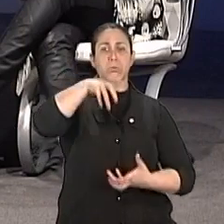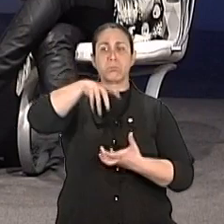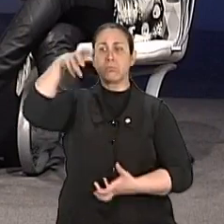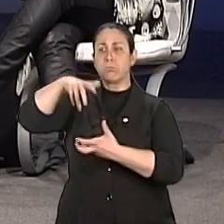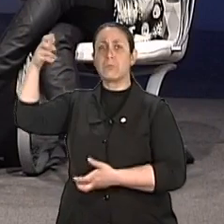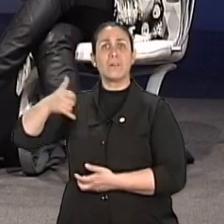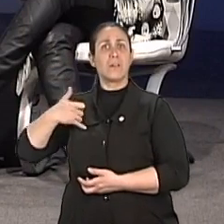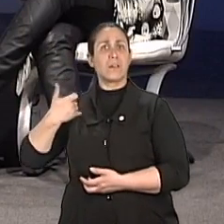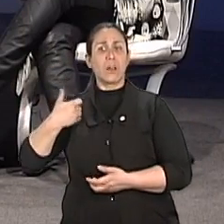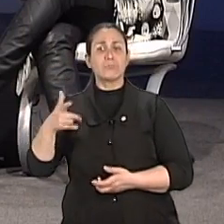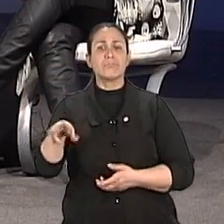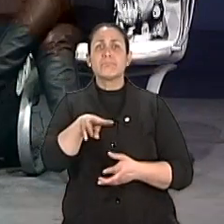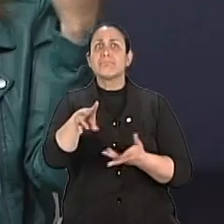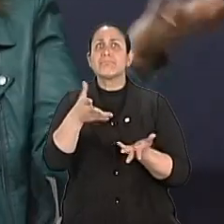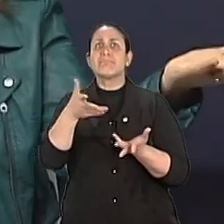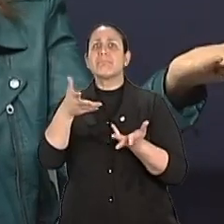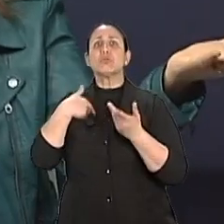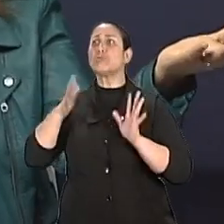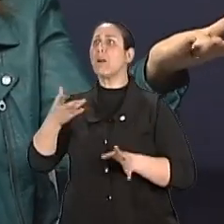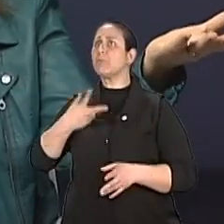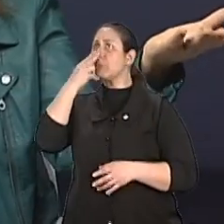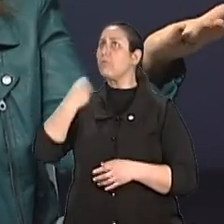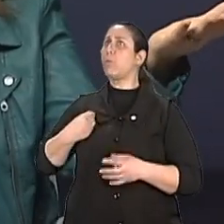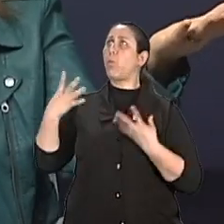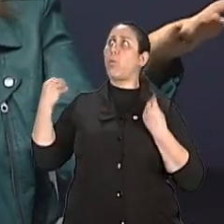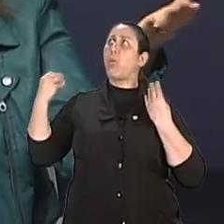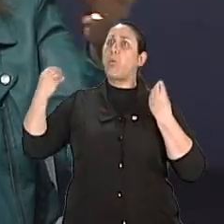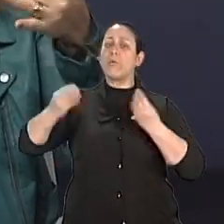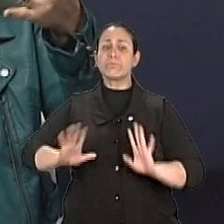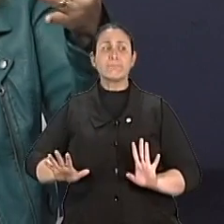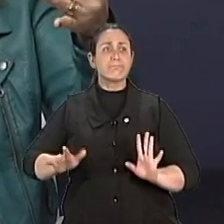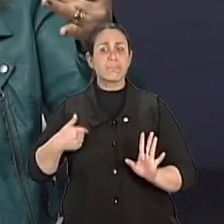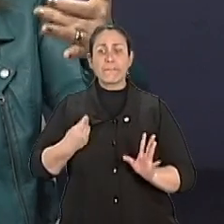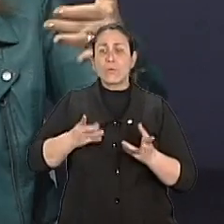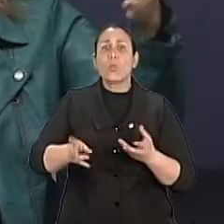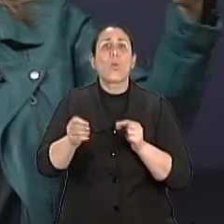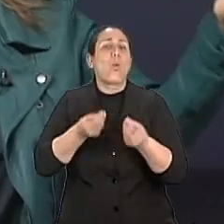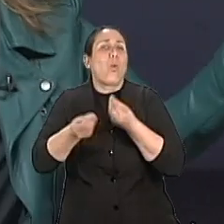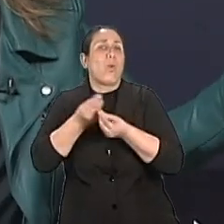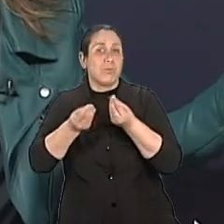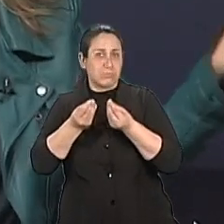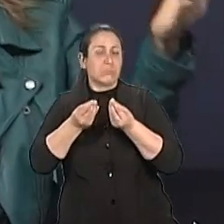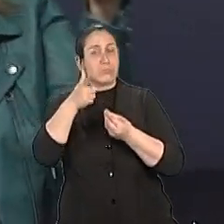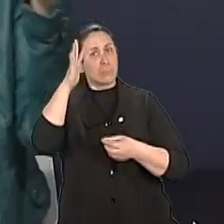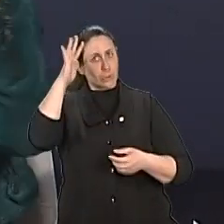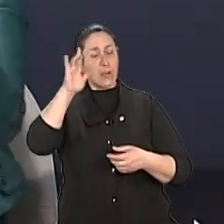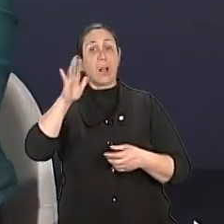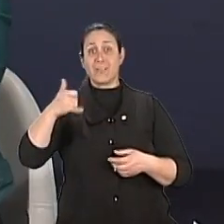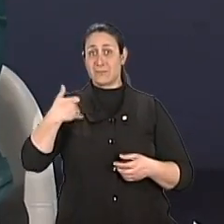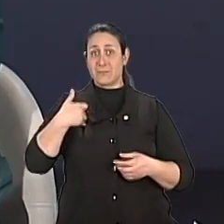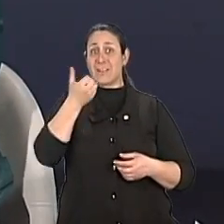estudos que mostram que em torno de 2025, nós vamos ter, assim, uma expectativa de 66 anos